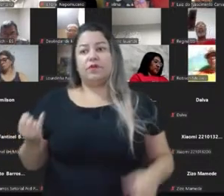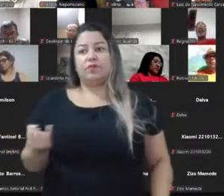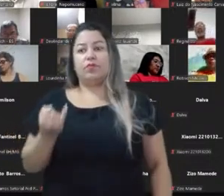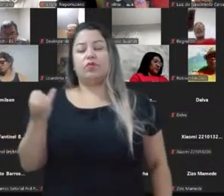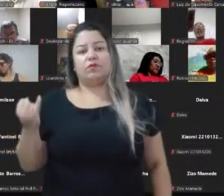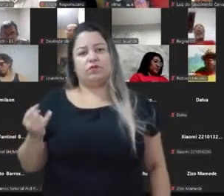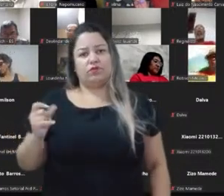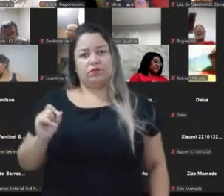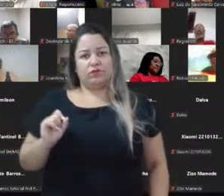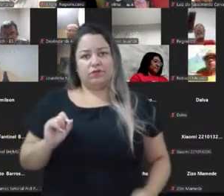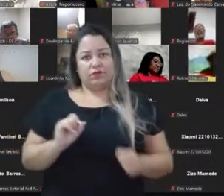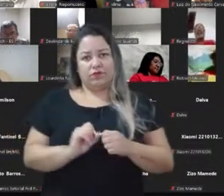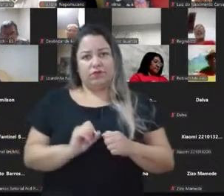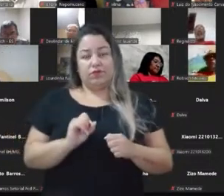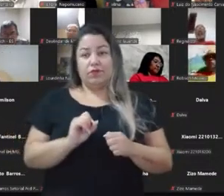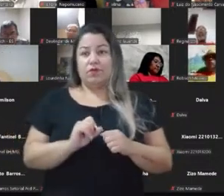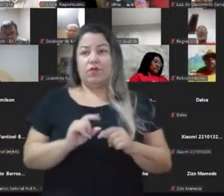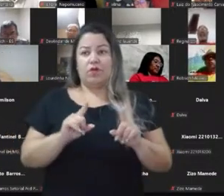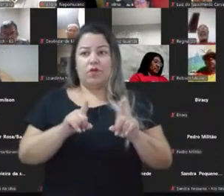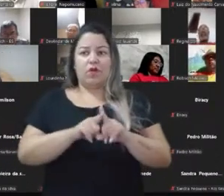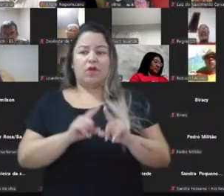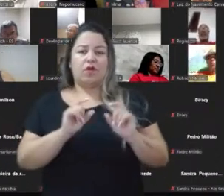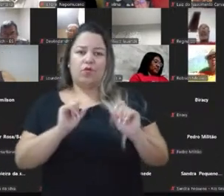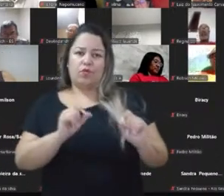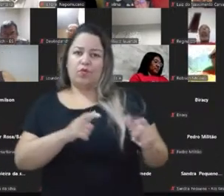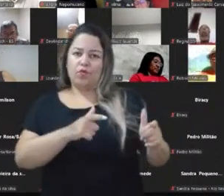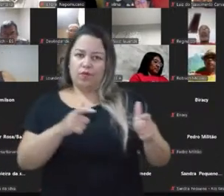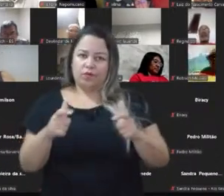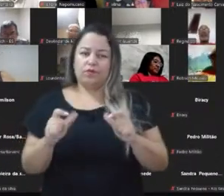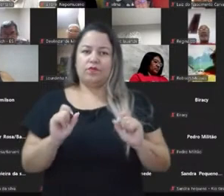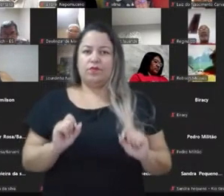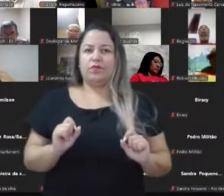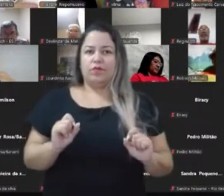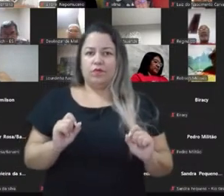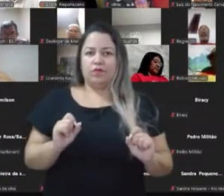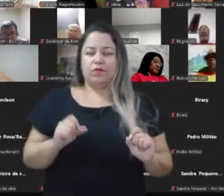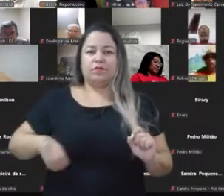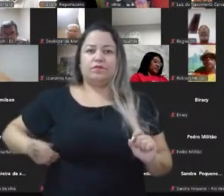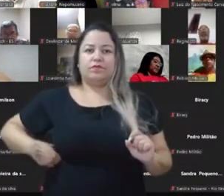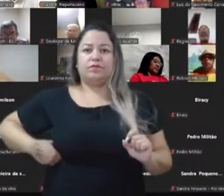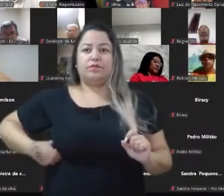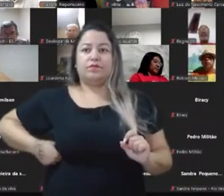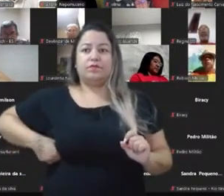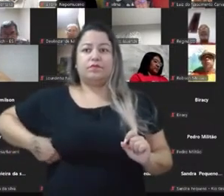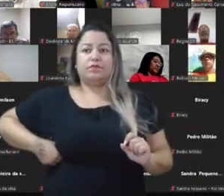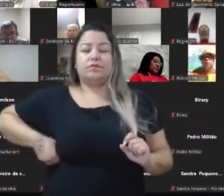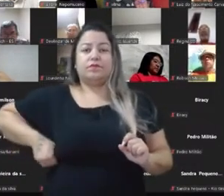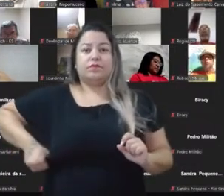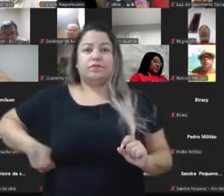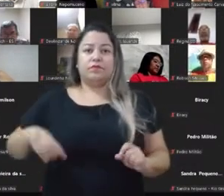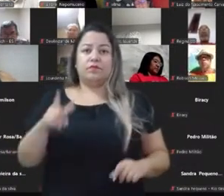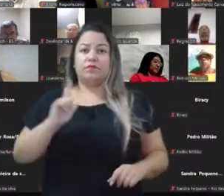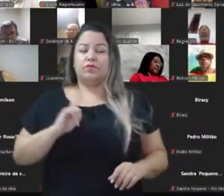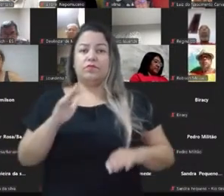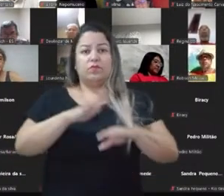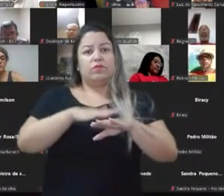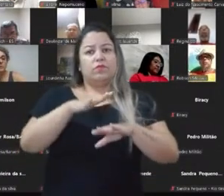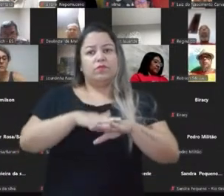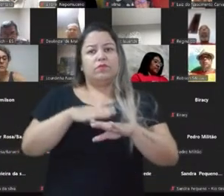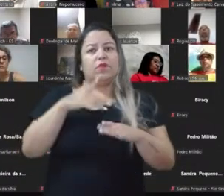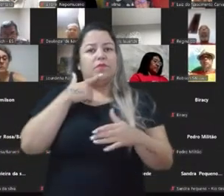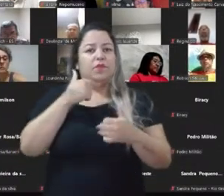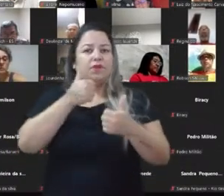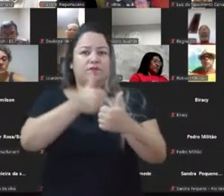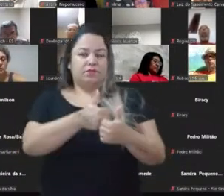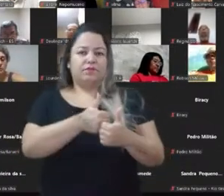que eu vi nessa pesquisa, por exemplo, é que lugar onde o motorista, o entregador, recebe mais, eles tendem a ficar mais perto.